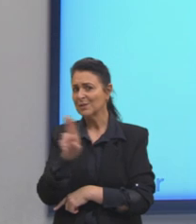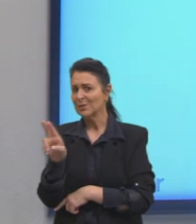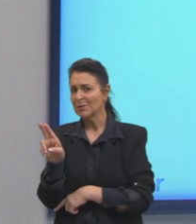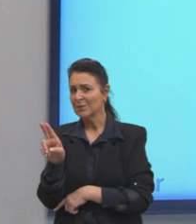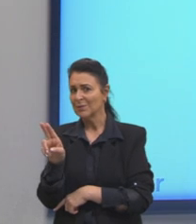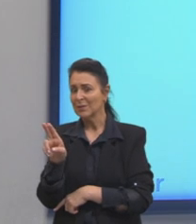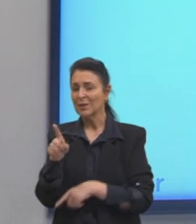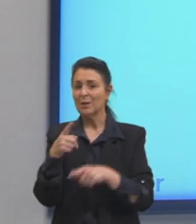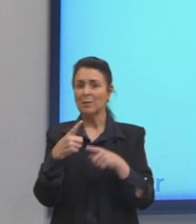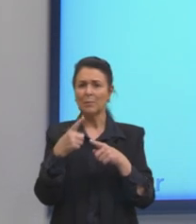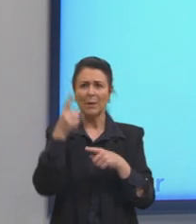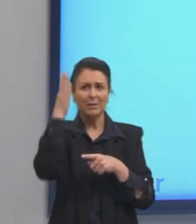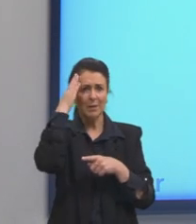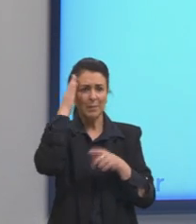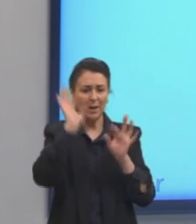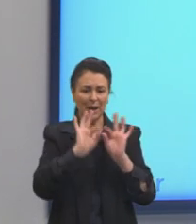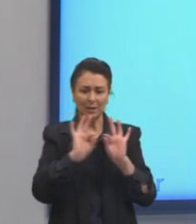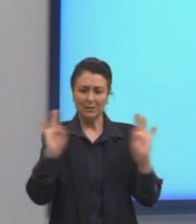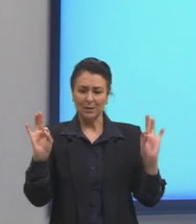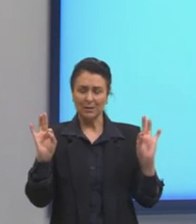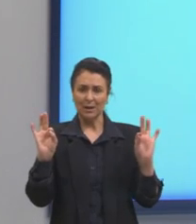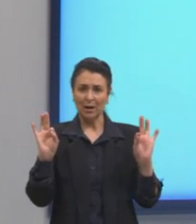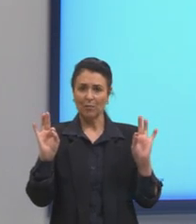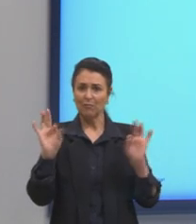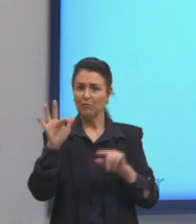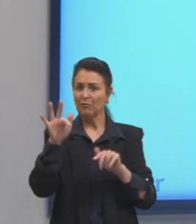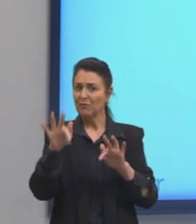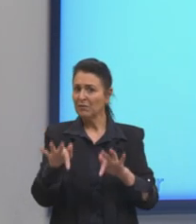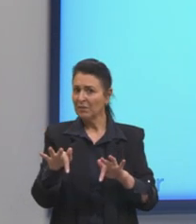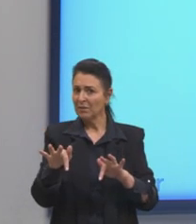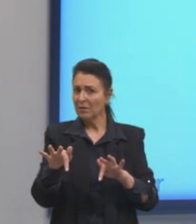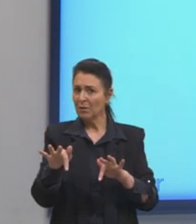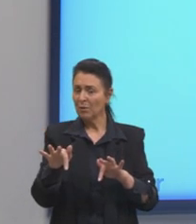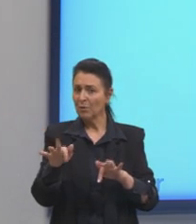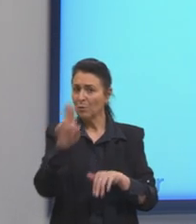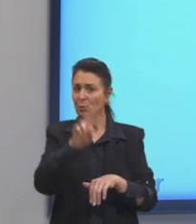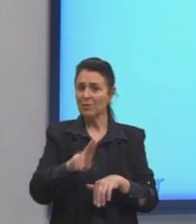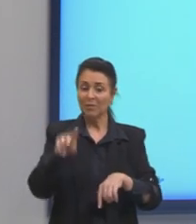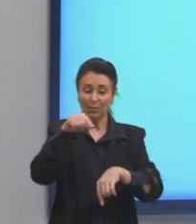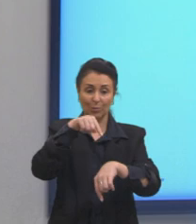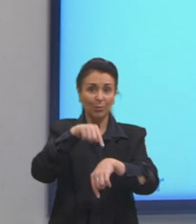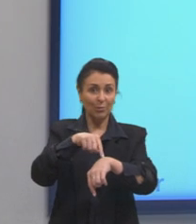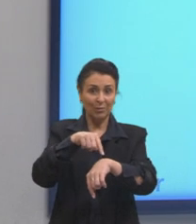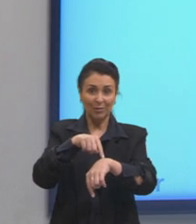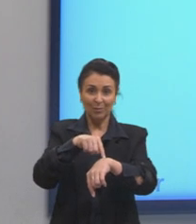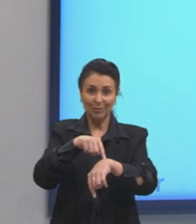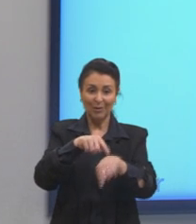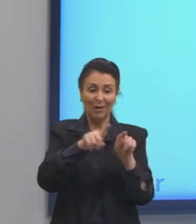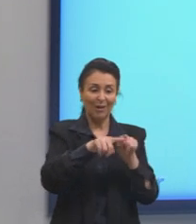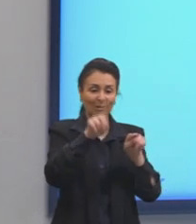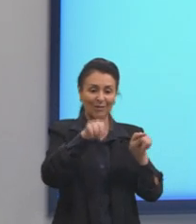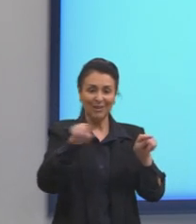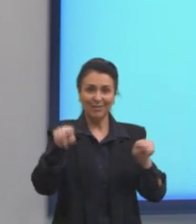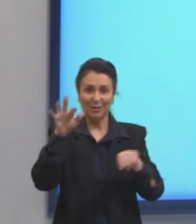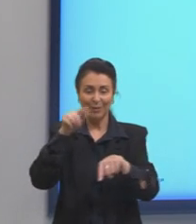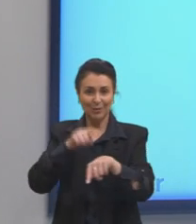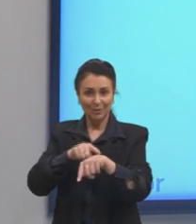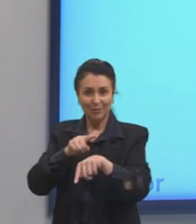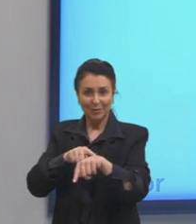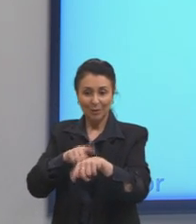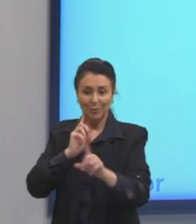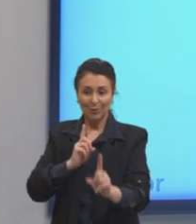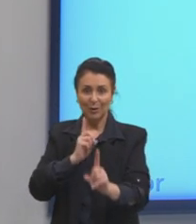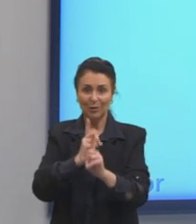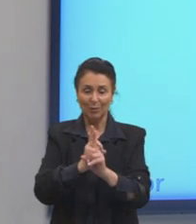saber uma distância final a partir do tempo. A gente vai variando o tempo e consegue saber qual a distância final.